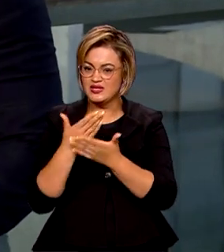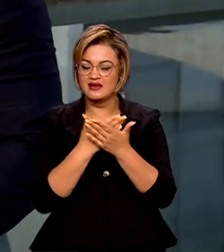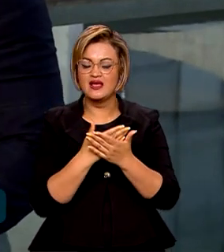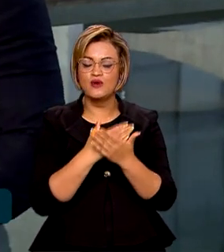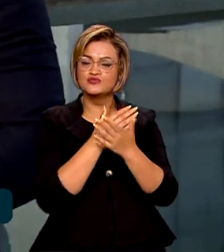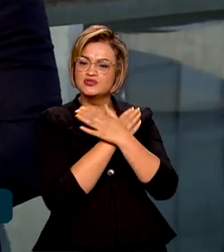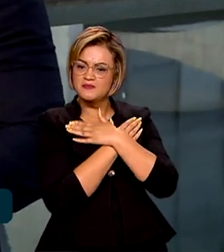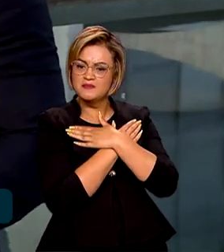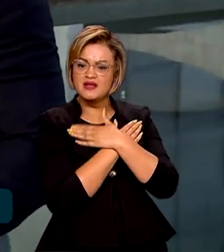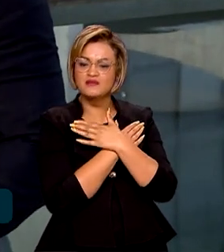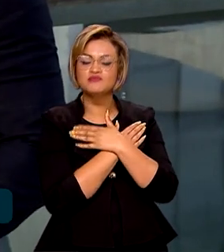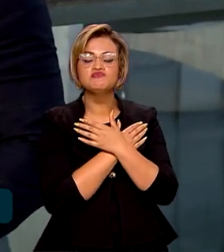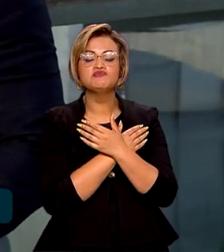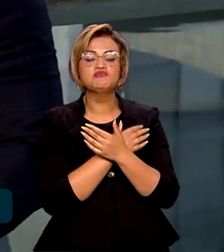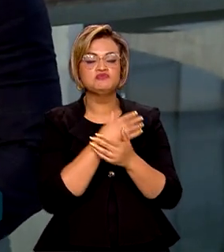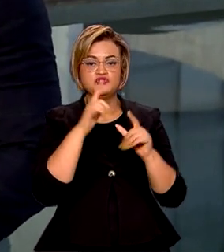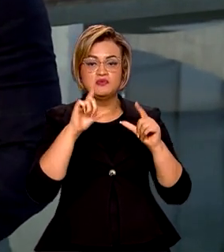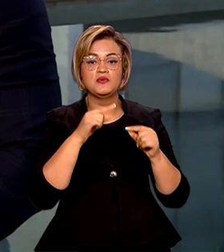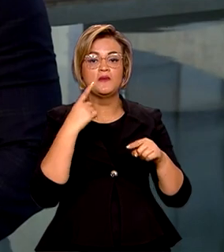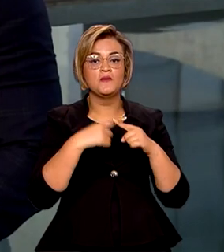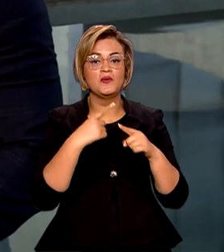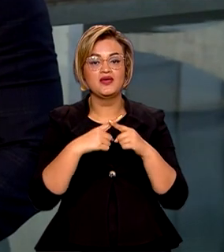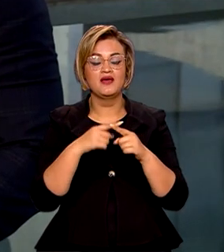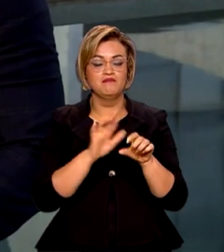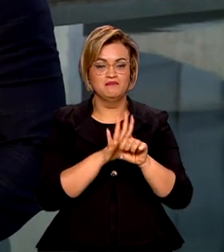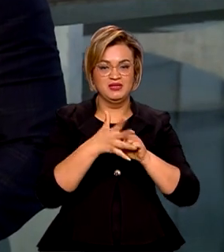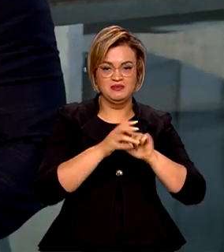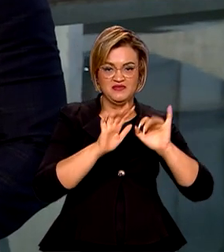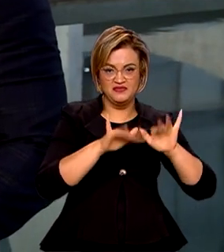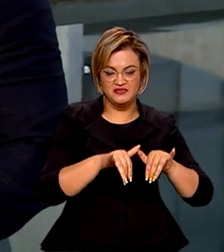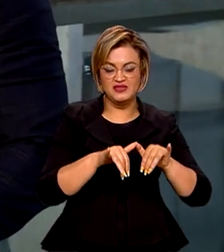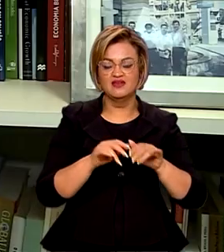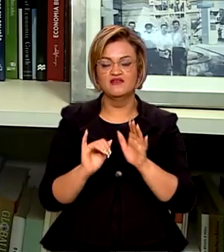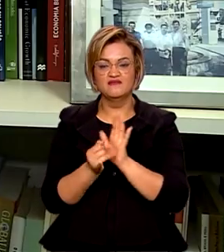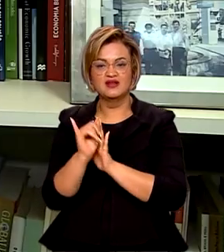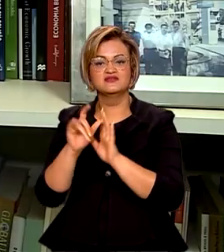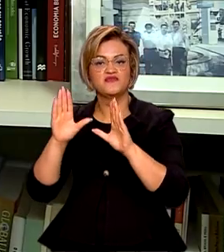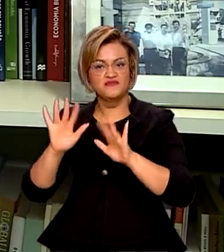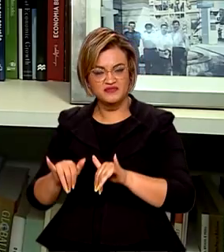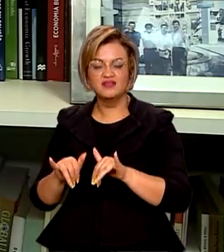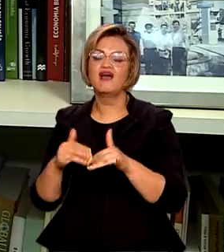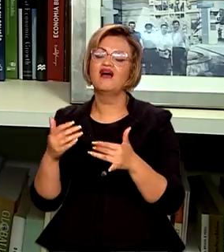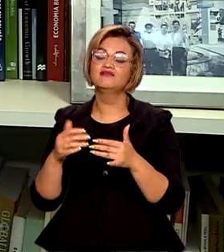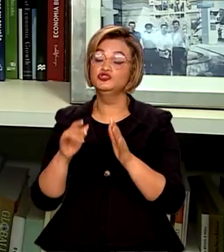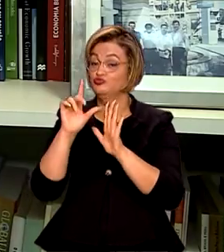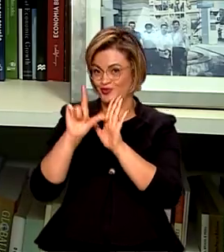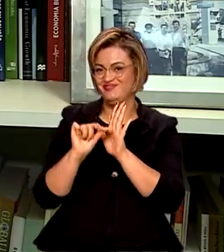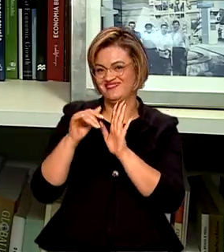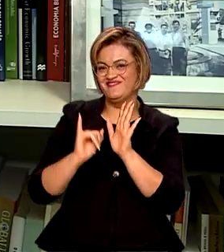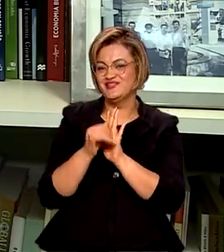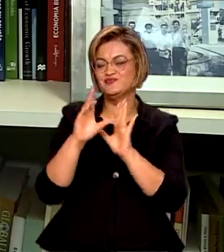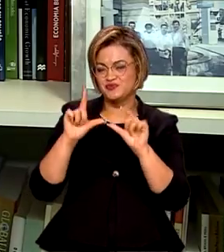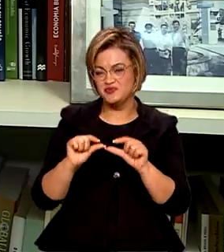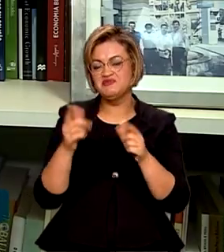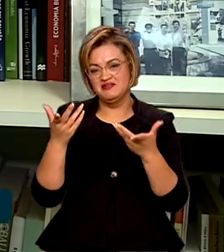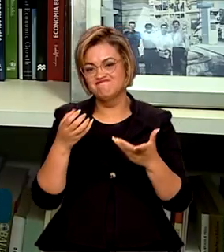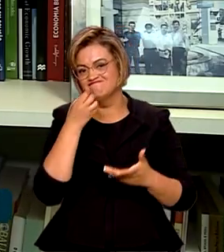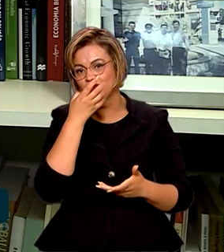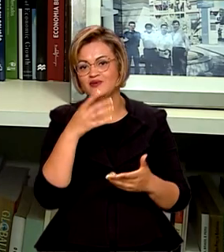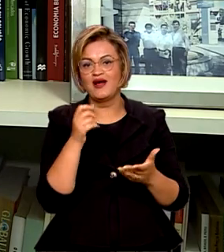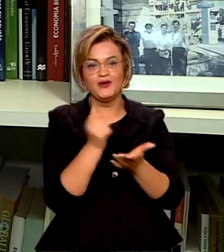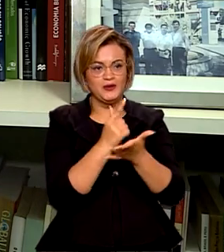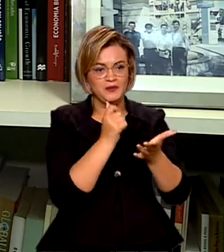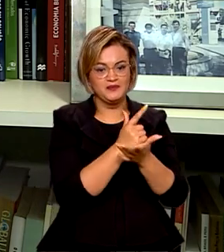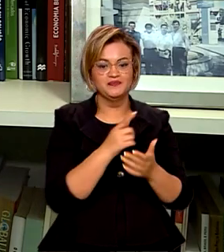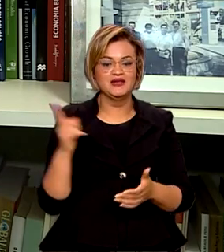do desemprego é reflexo do consumo pós-pandemia e queda da inflação. Havia uma demanda reprimida. As pessoas passaram dois anos